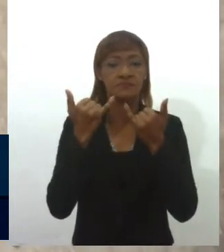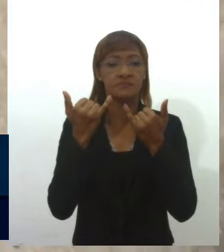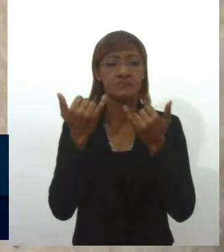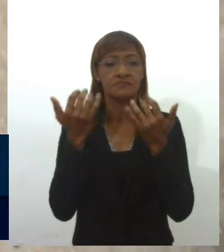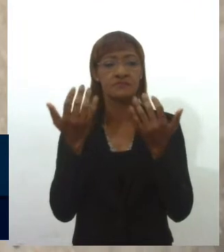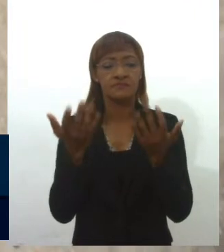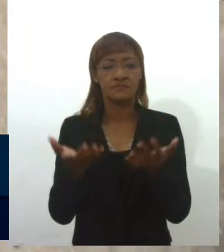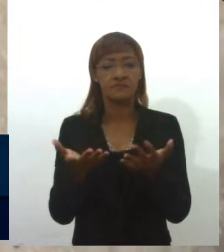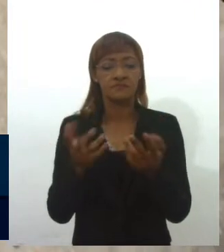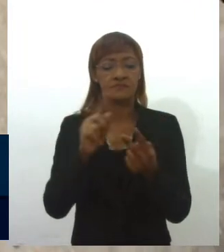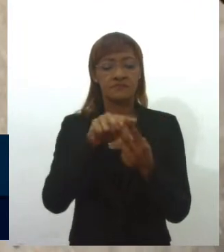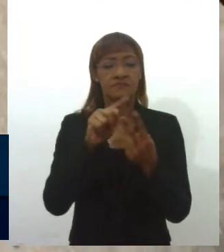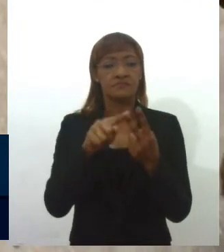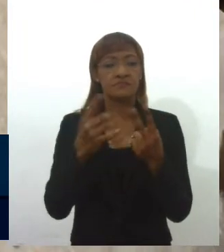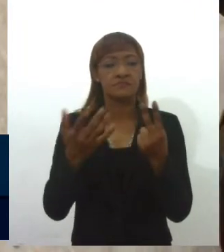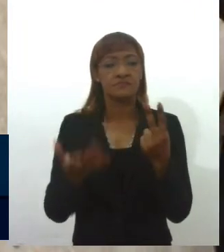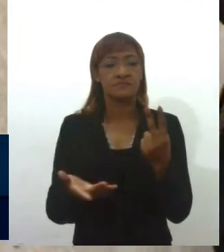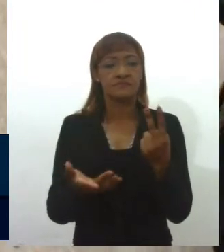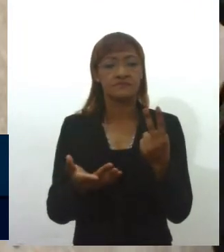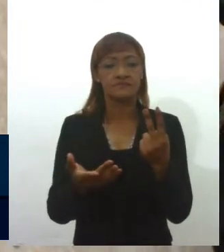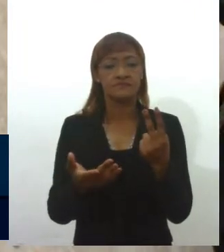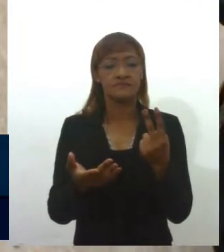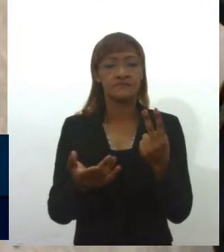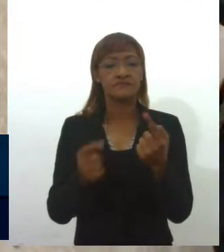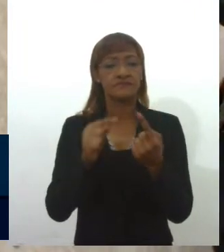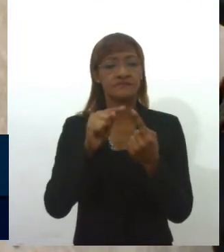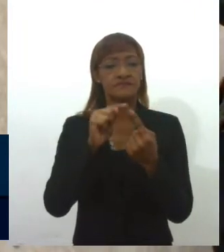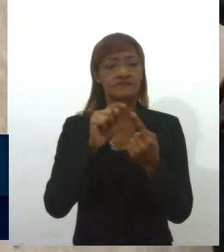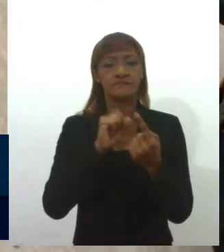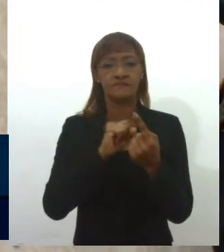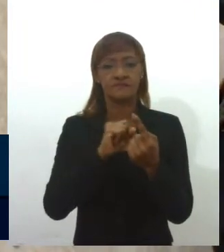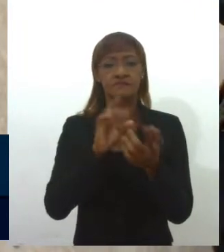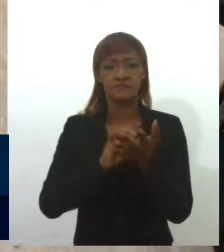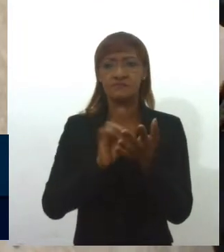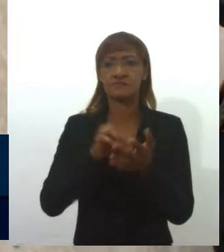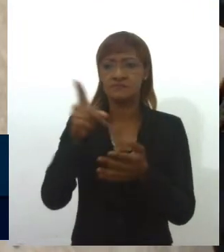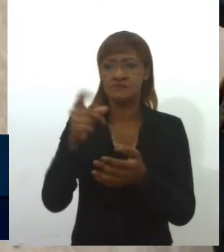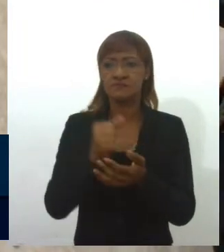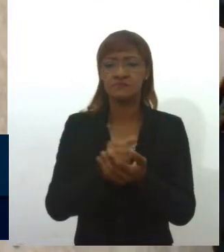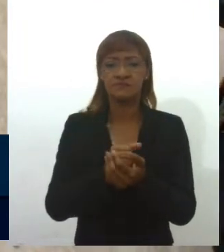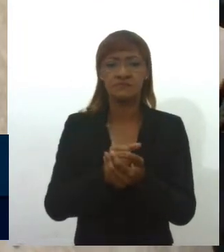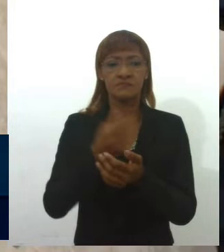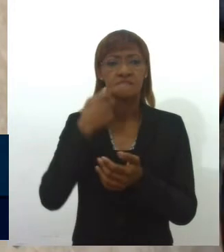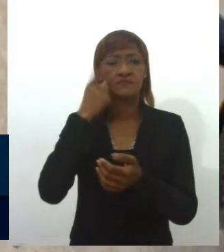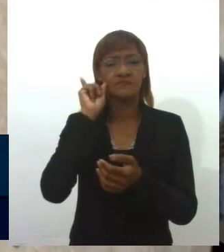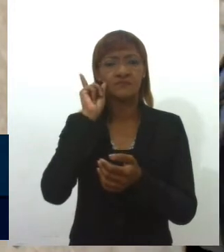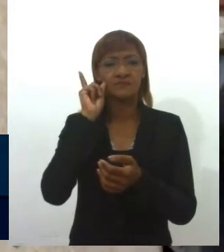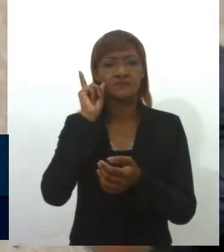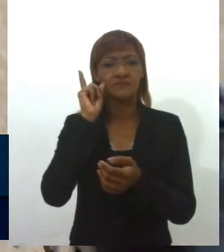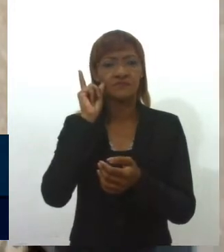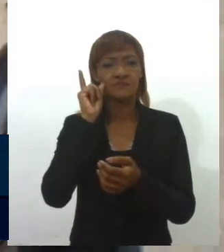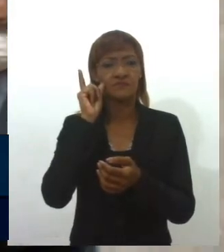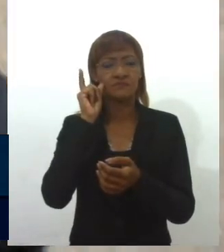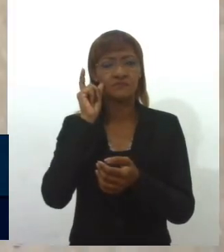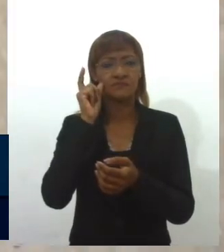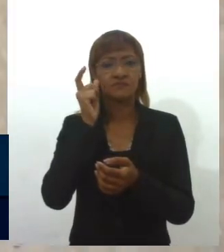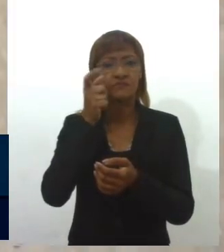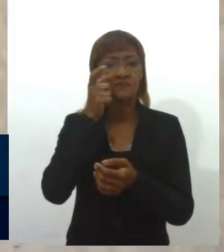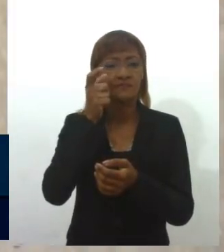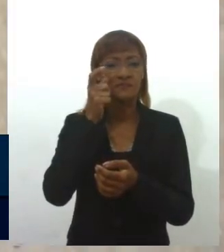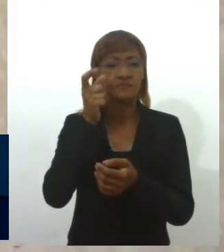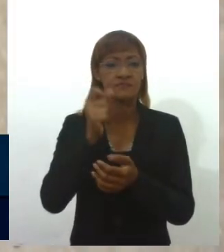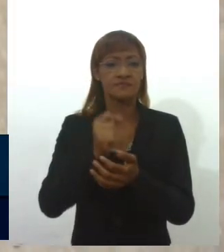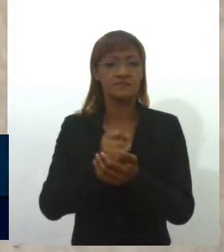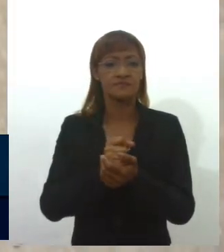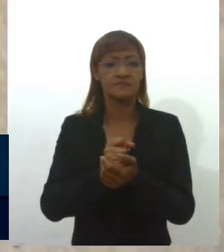duas situações, que é, uma é o negacionismo mesmo. Ontem, por exemplo, eu ouvi uma reportagem de um